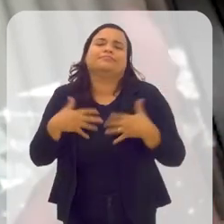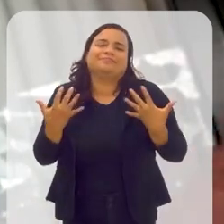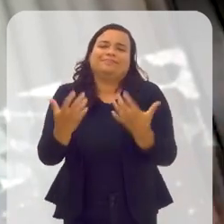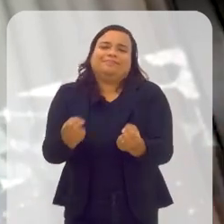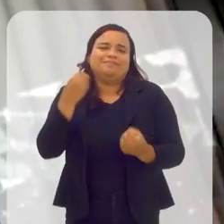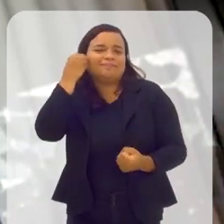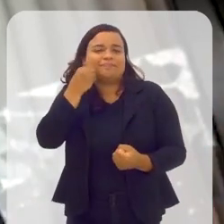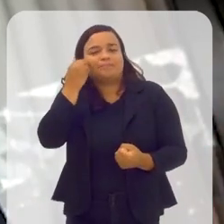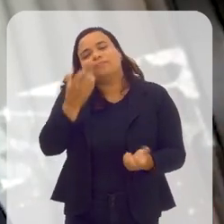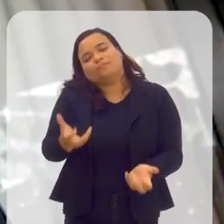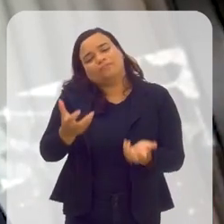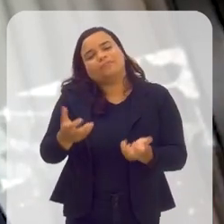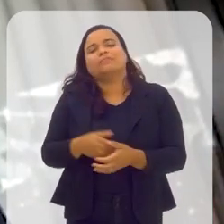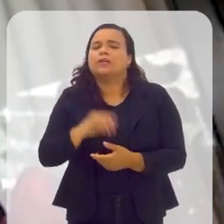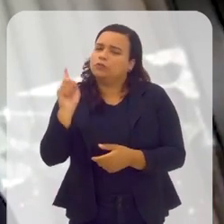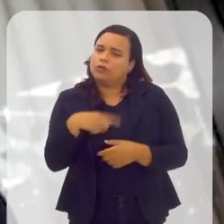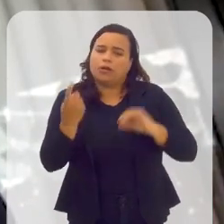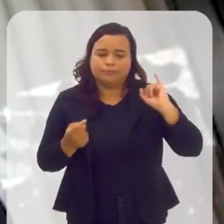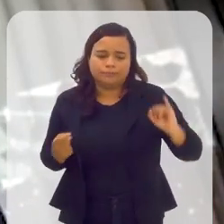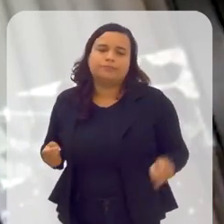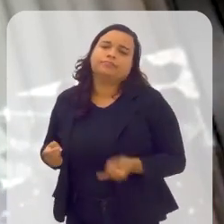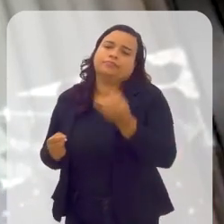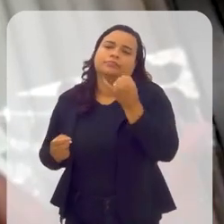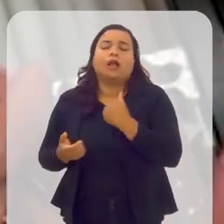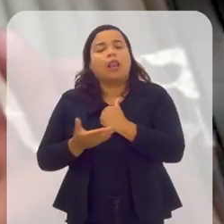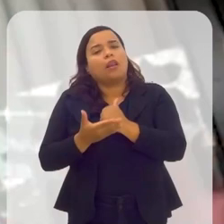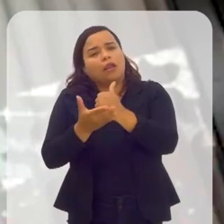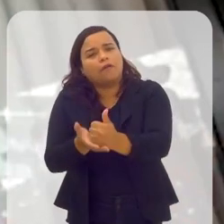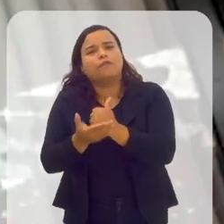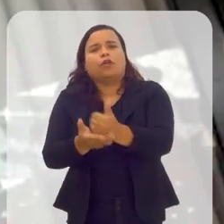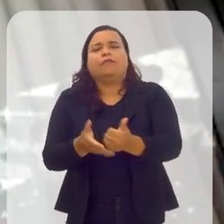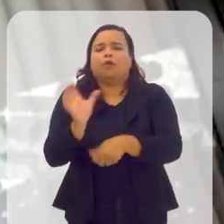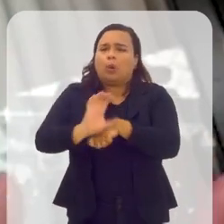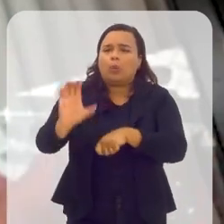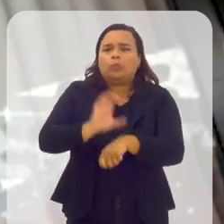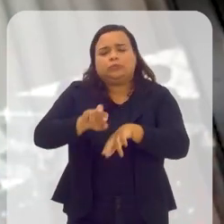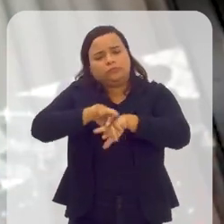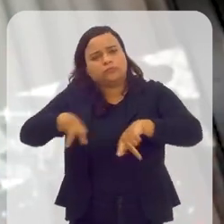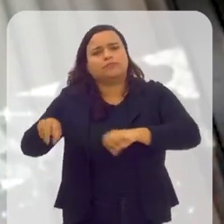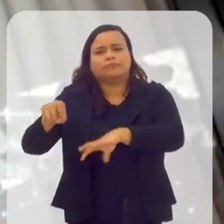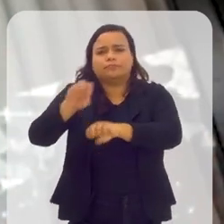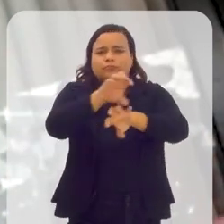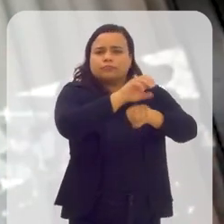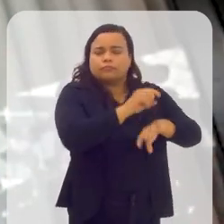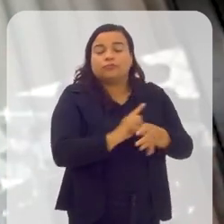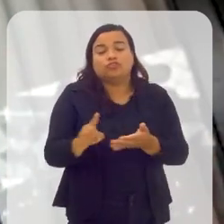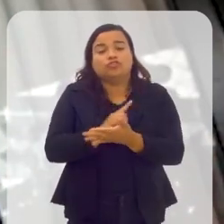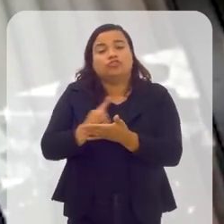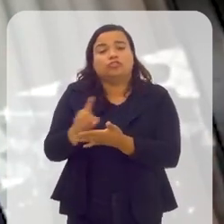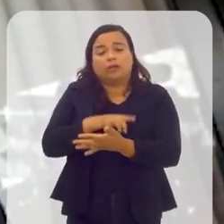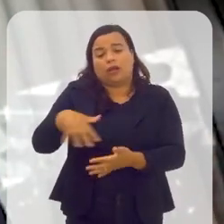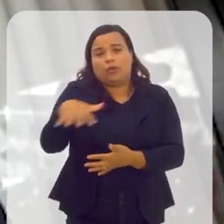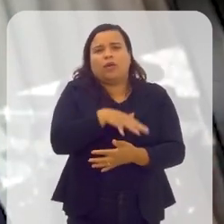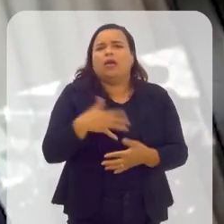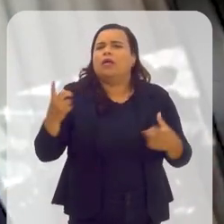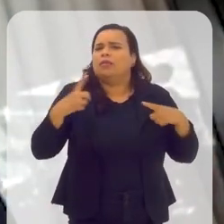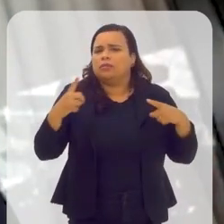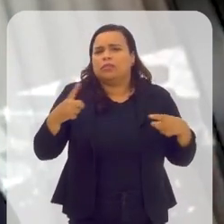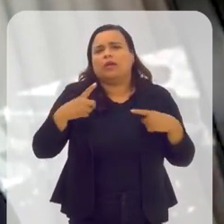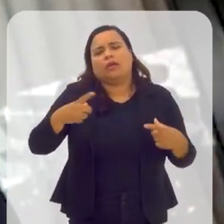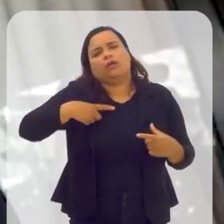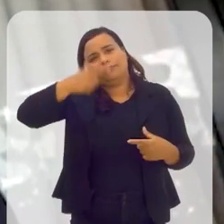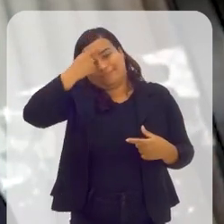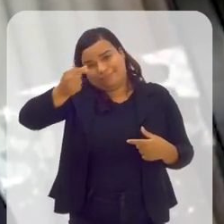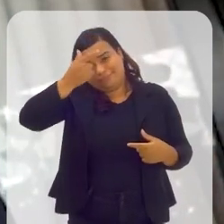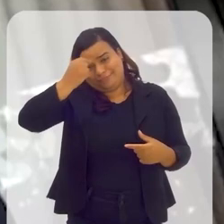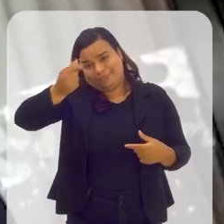dispostas a vivenciar aquilo. Nós aproveitamos e levamos todas as nossas formações, os nossos cursos para o digital. Hoje, a gente tem desde